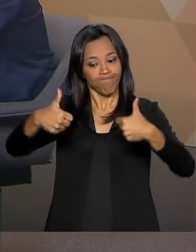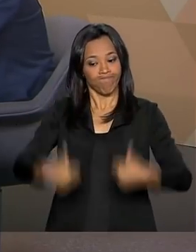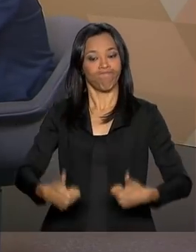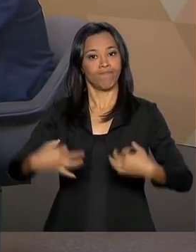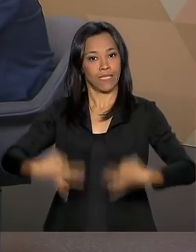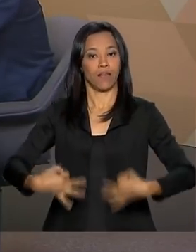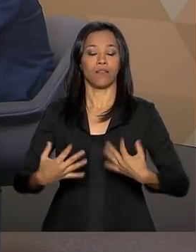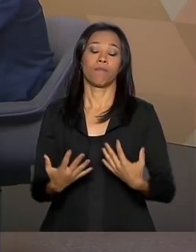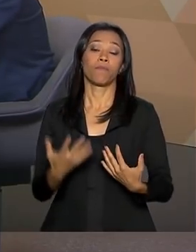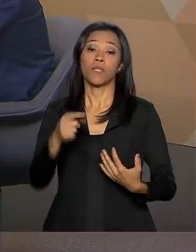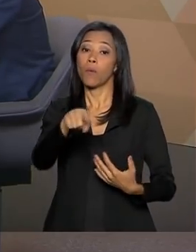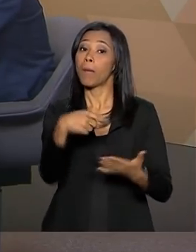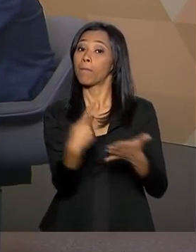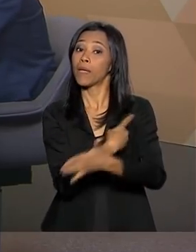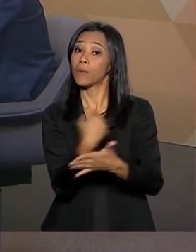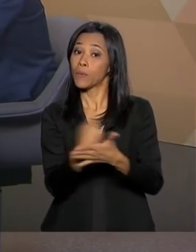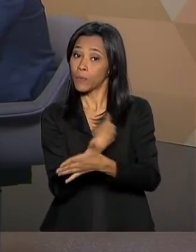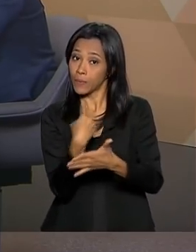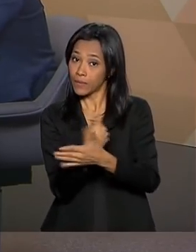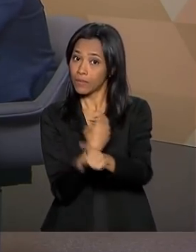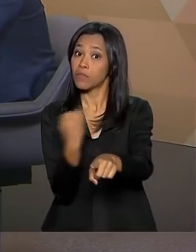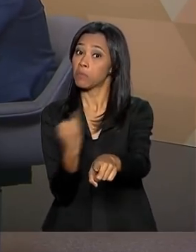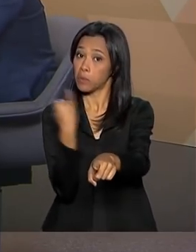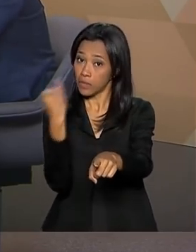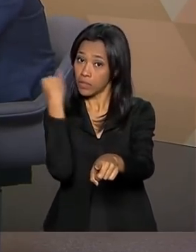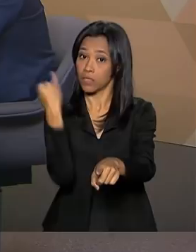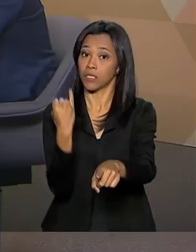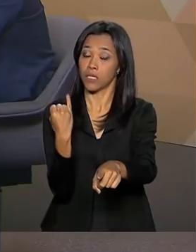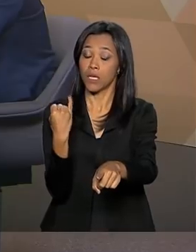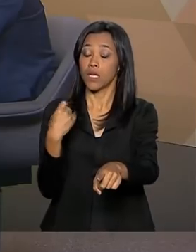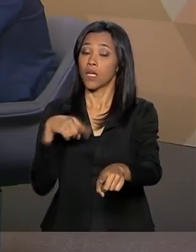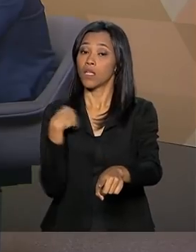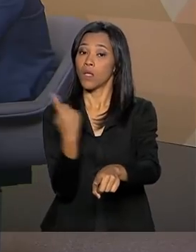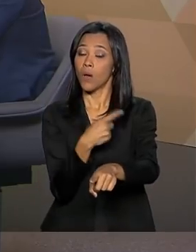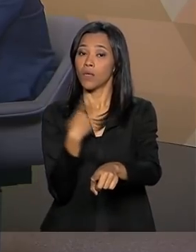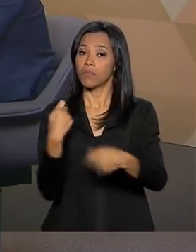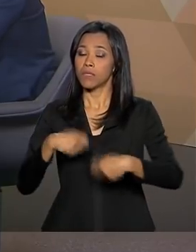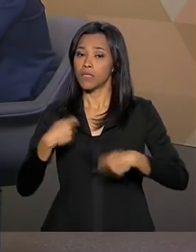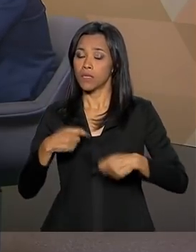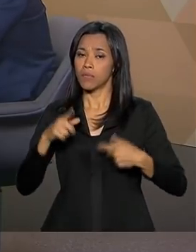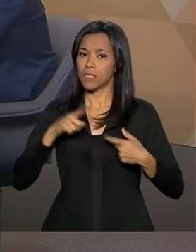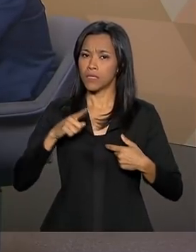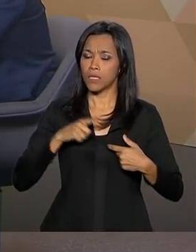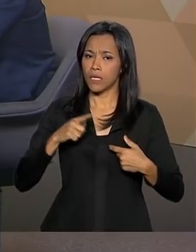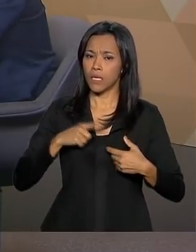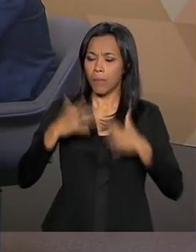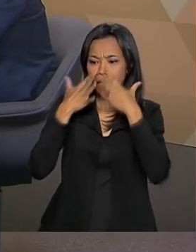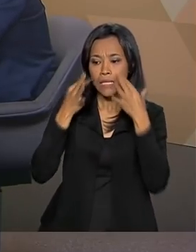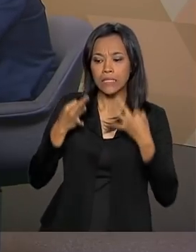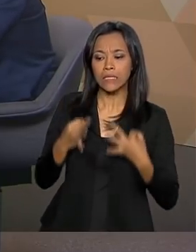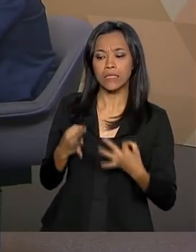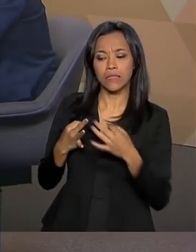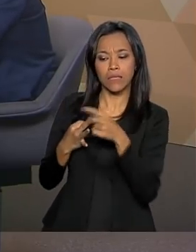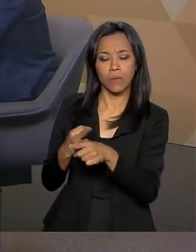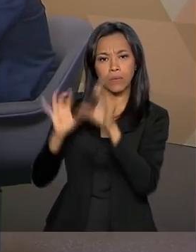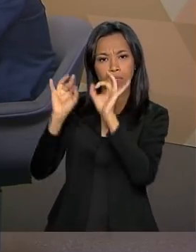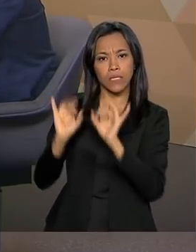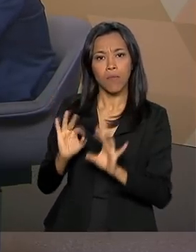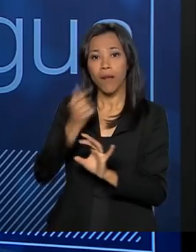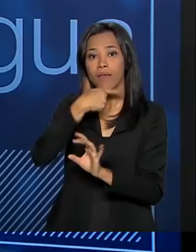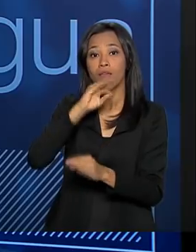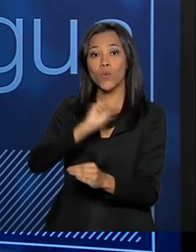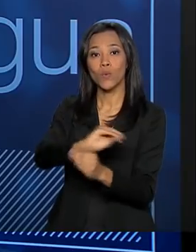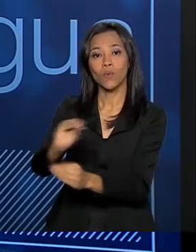telespectador, a pergunta dele é importante, porque também a gente tem que ter um olhar para quem preserva. E fazer com que quem